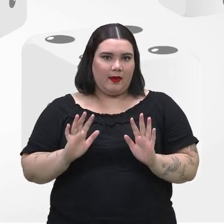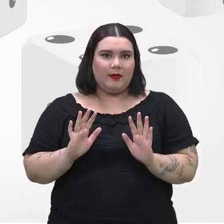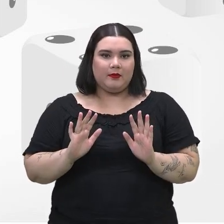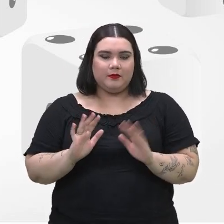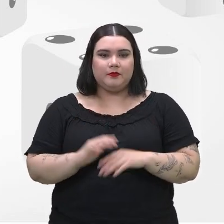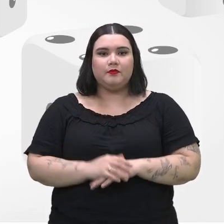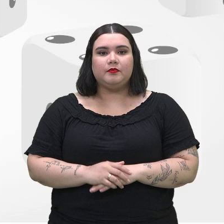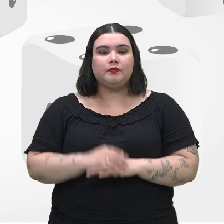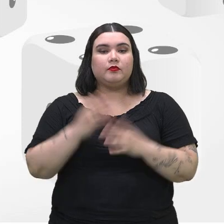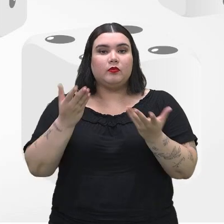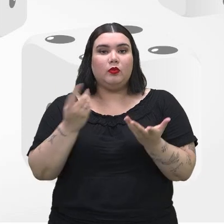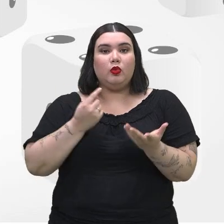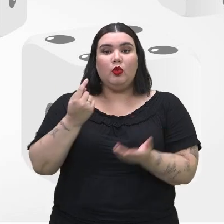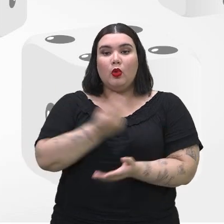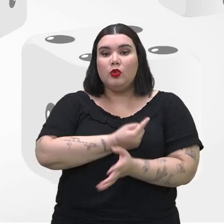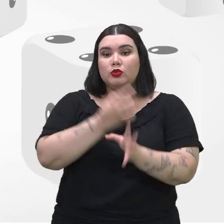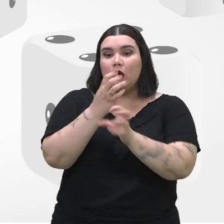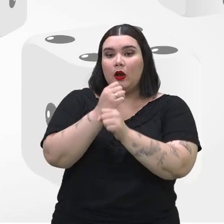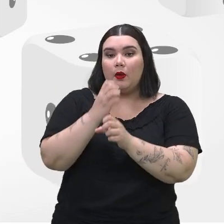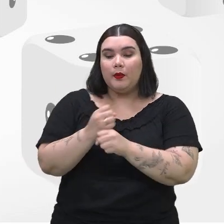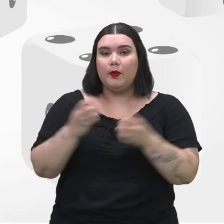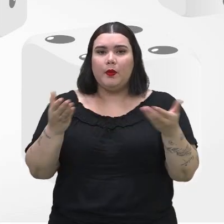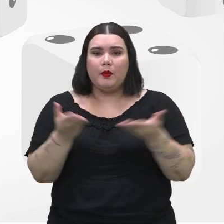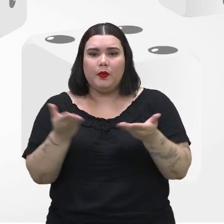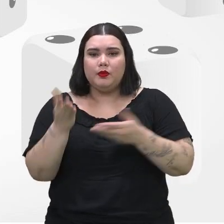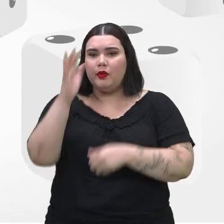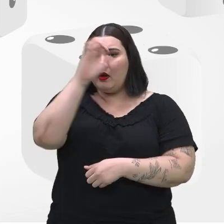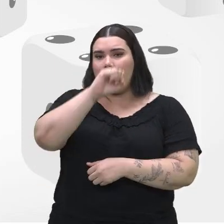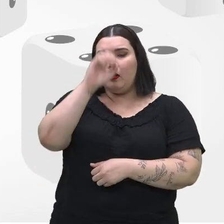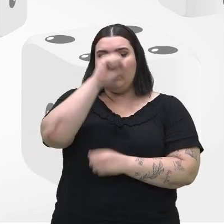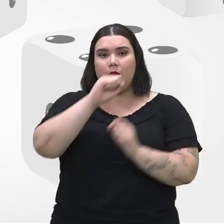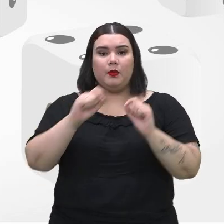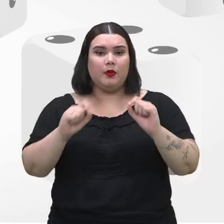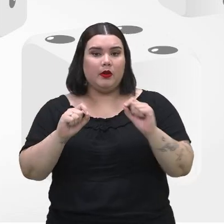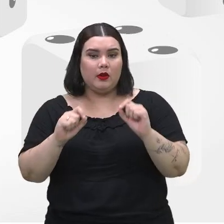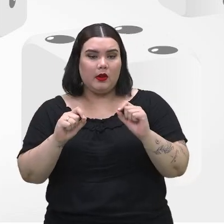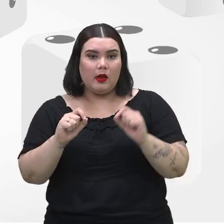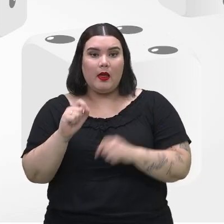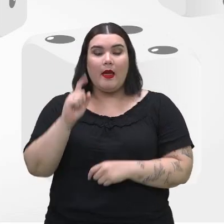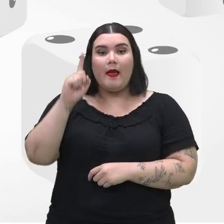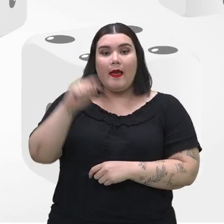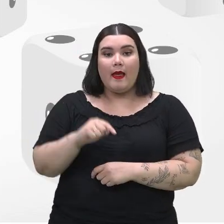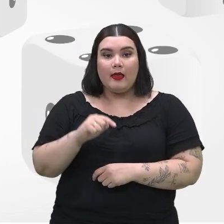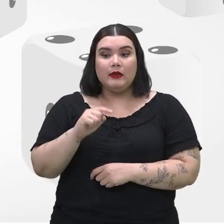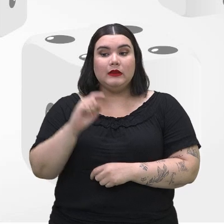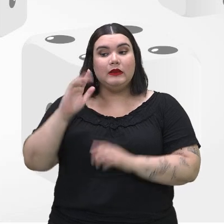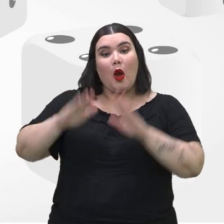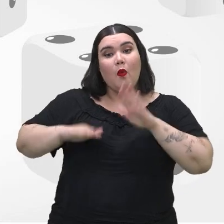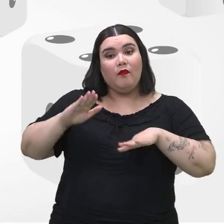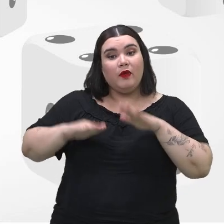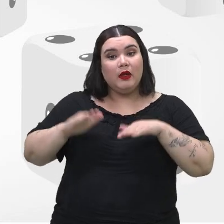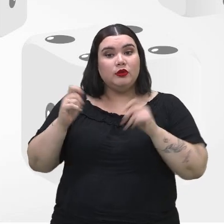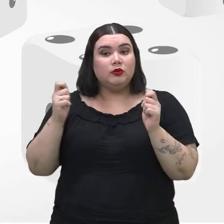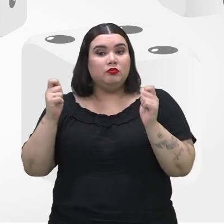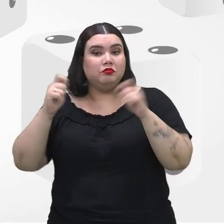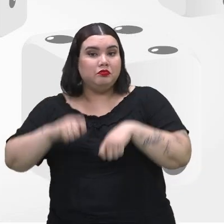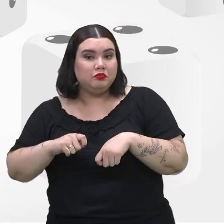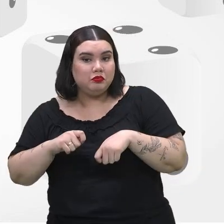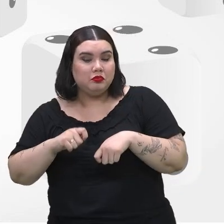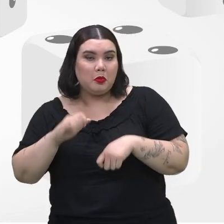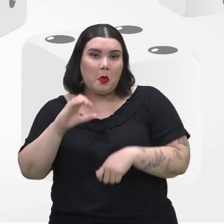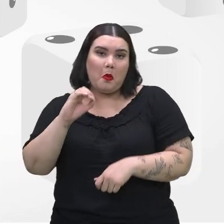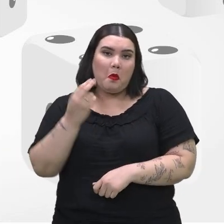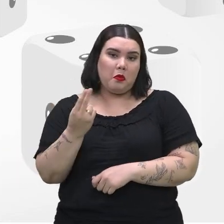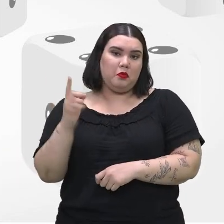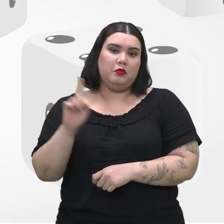O que a gente vai calcular aqui, o que a gente vai verificar, na verdade, é a chance de um evento acontecer ou não, tá